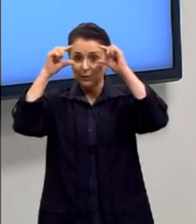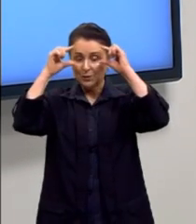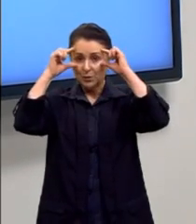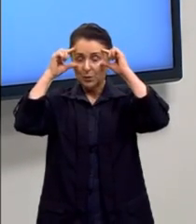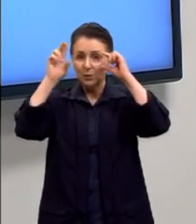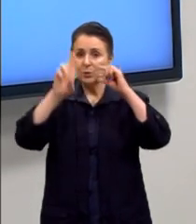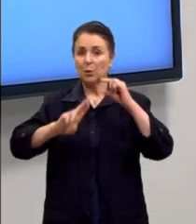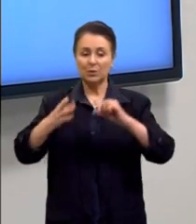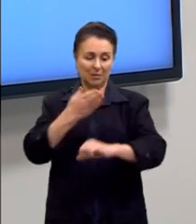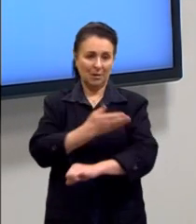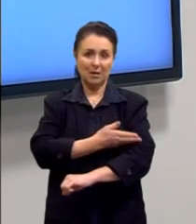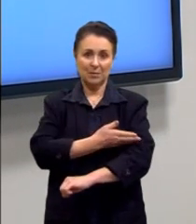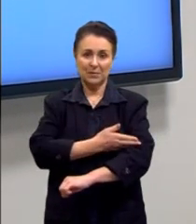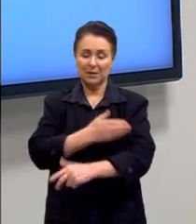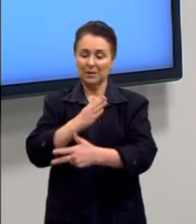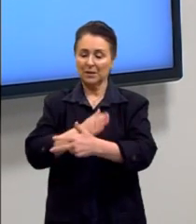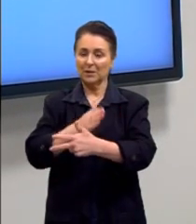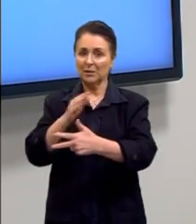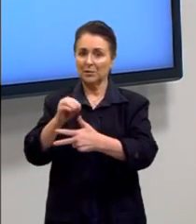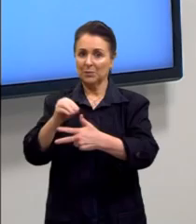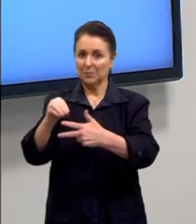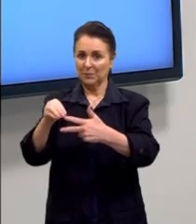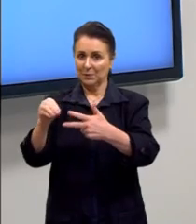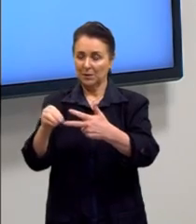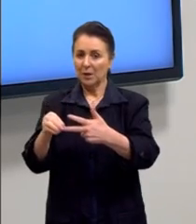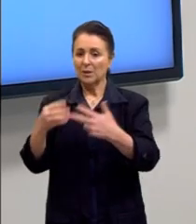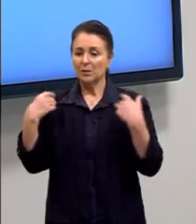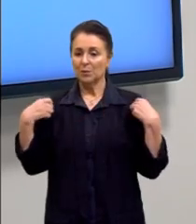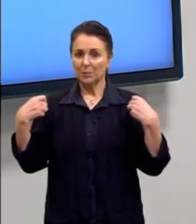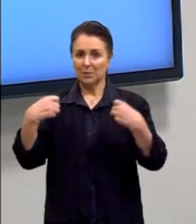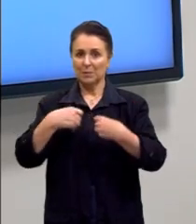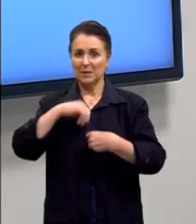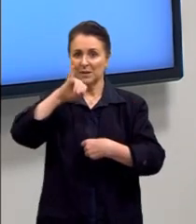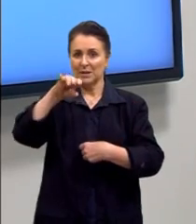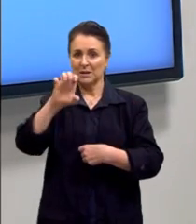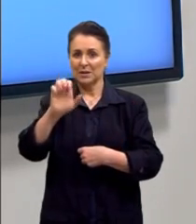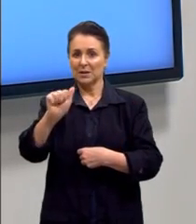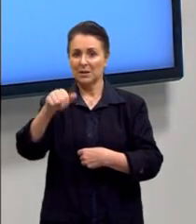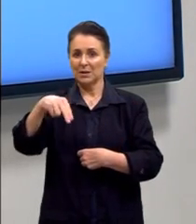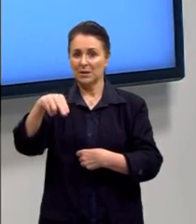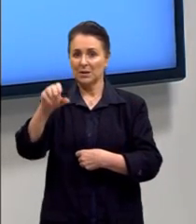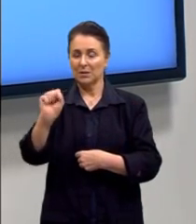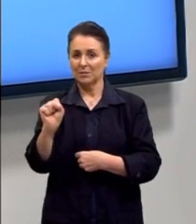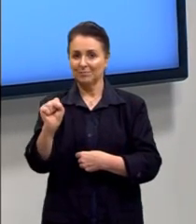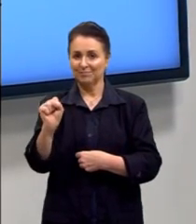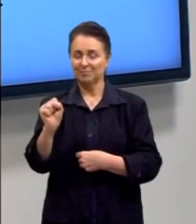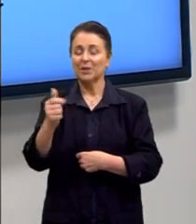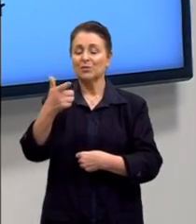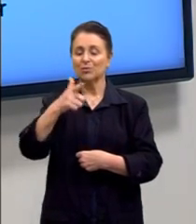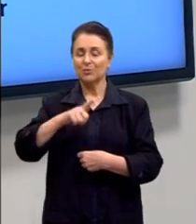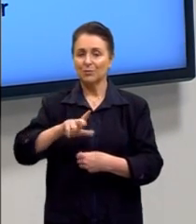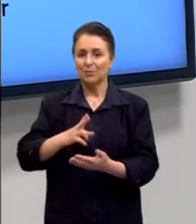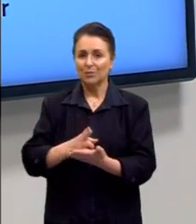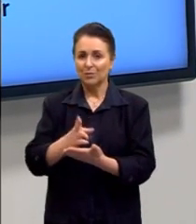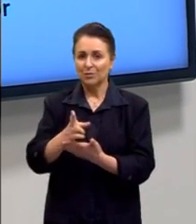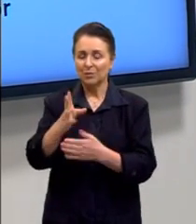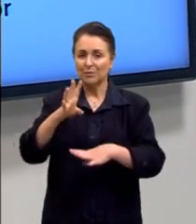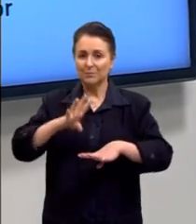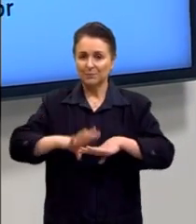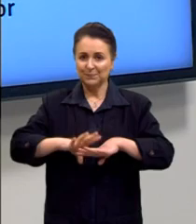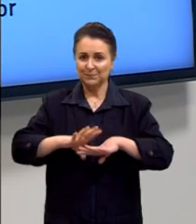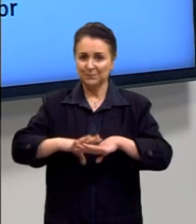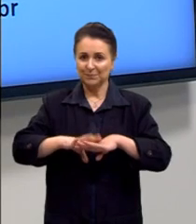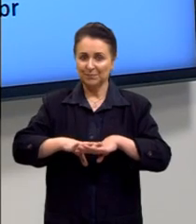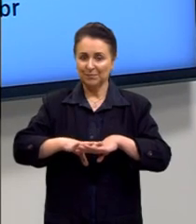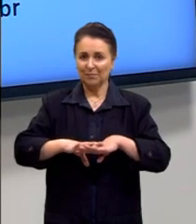utilizando a camiseta do Prenem e uma camisa jeans. Voltamos, então, para dar continuidade aí nas nossas aulas de